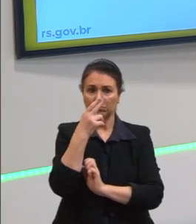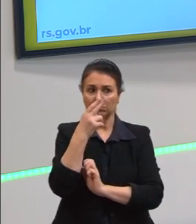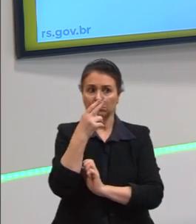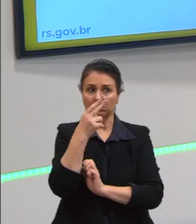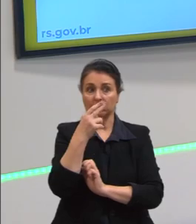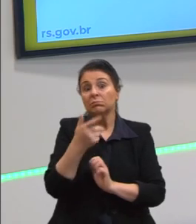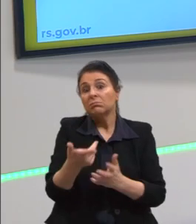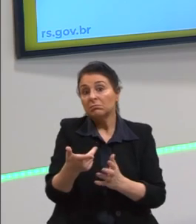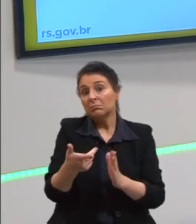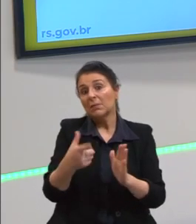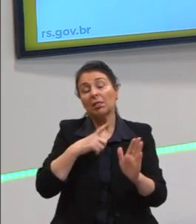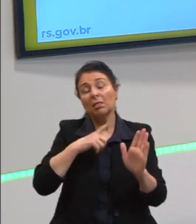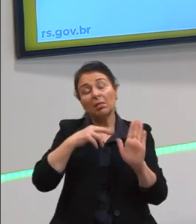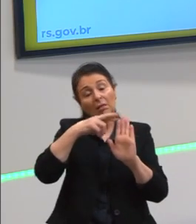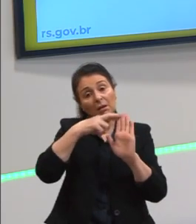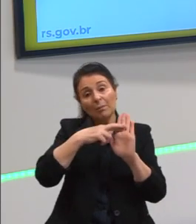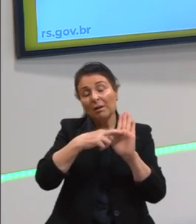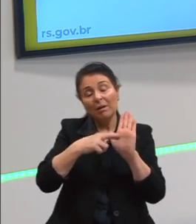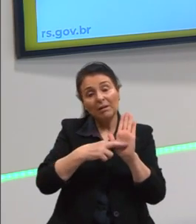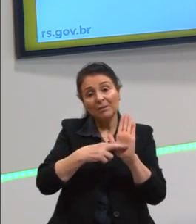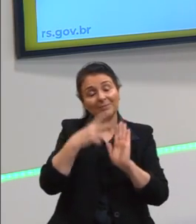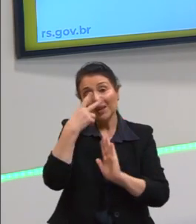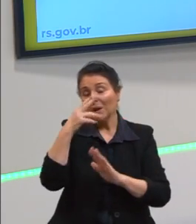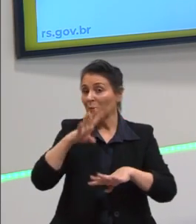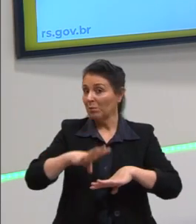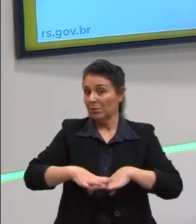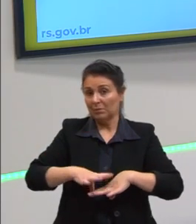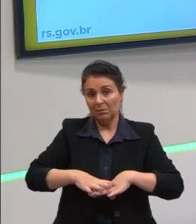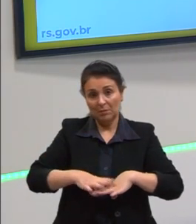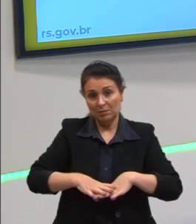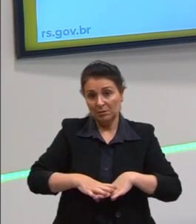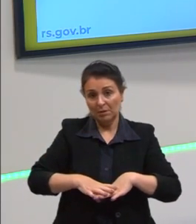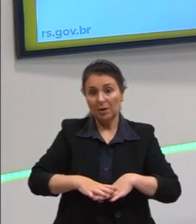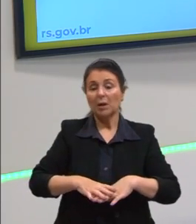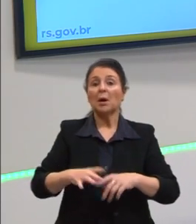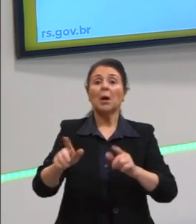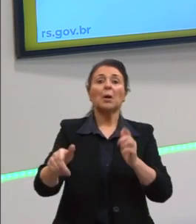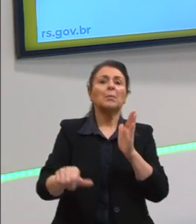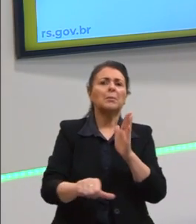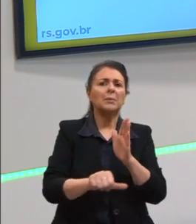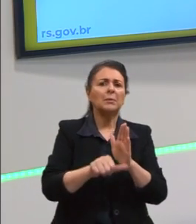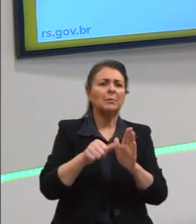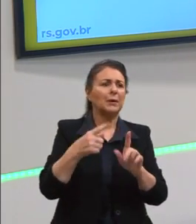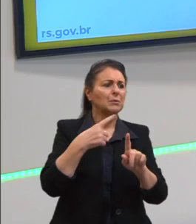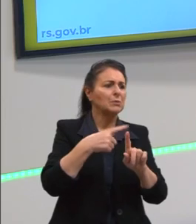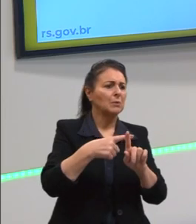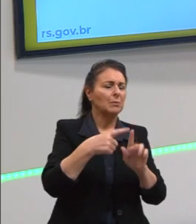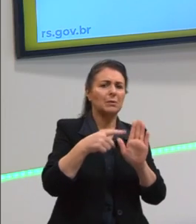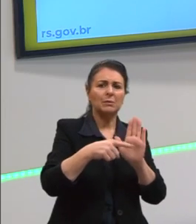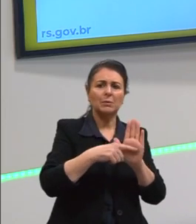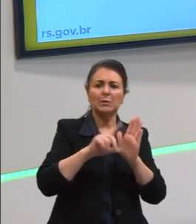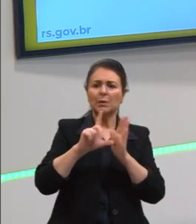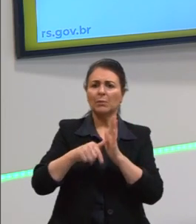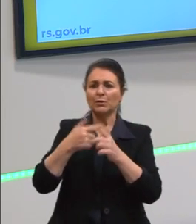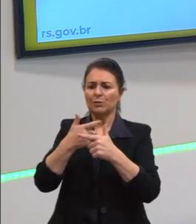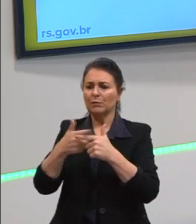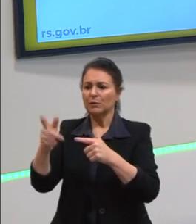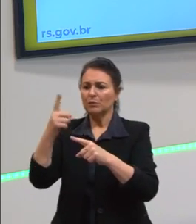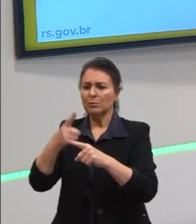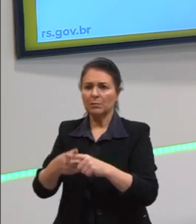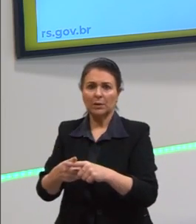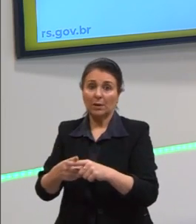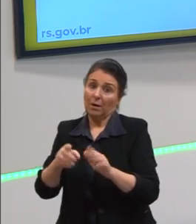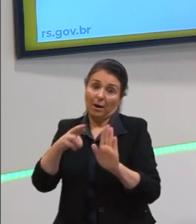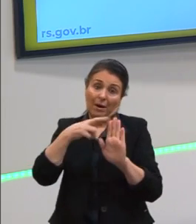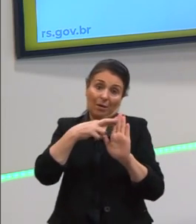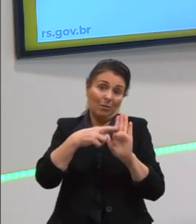essa e a gente obedece. É igual lá na matemática. Alguém disse que primeiro a gente some e diminui, depois divide e multiplica. A gente obedece.